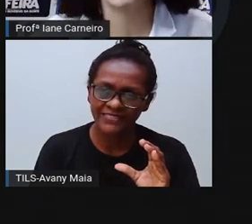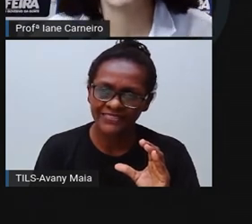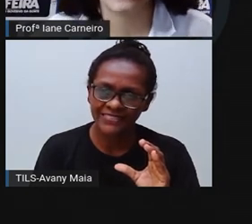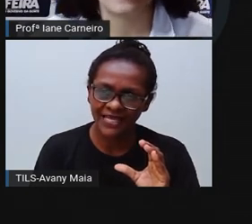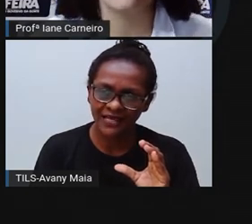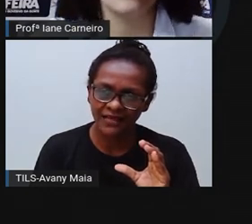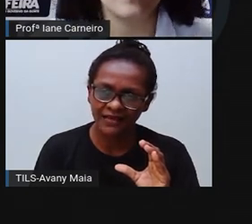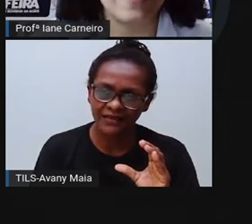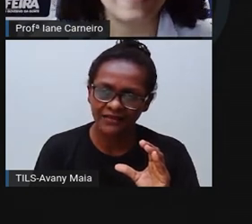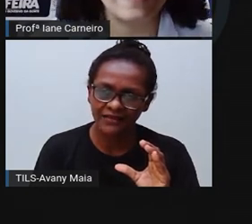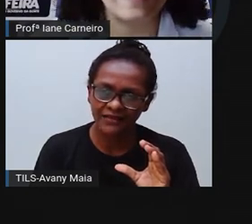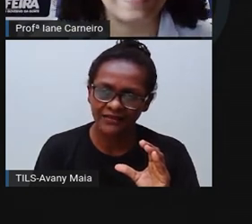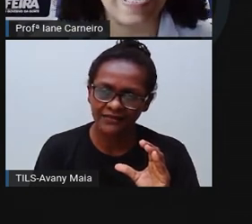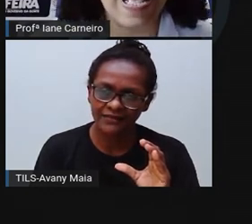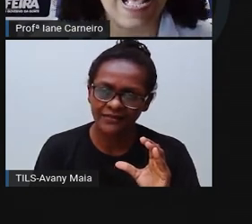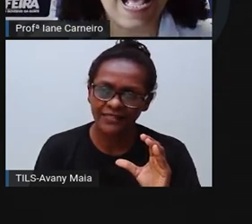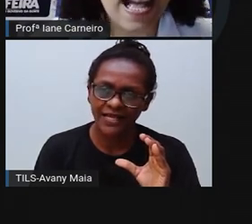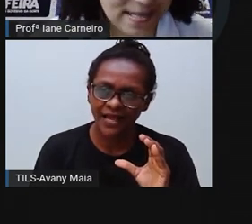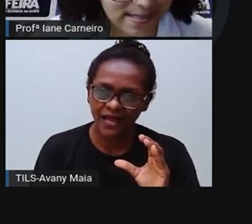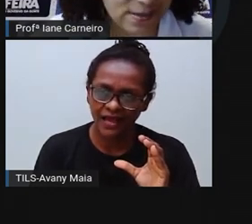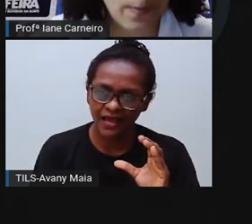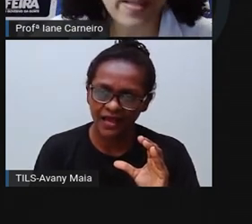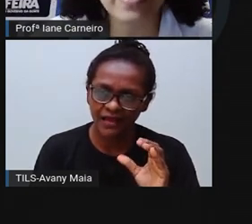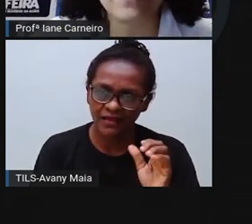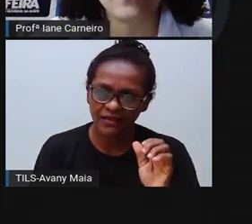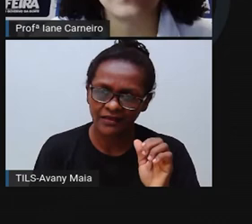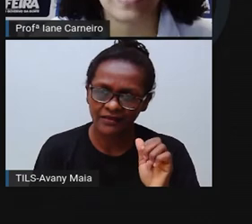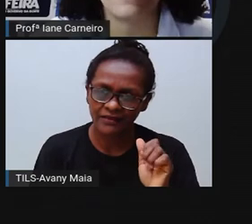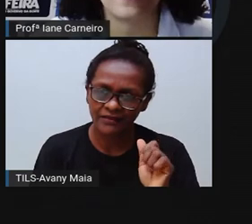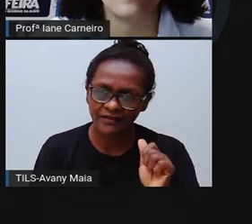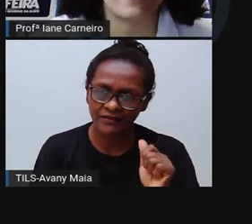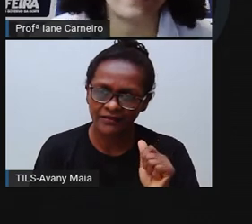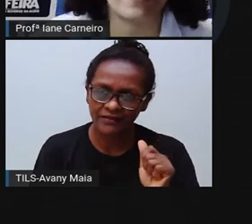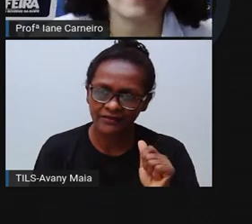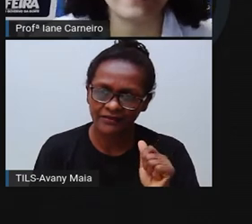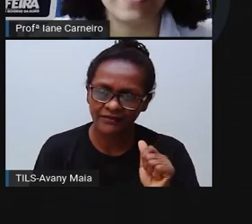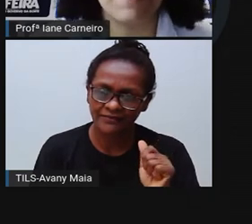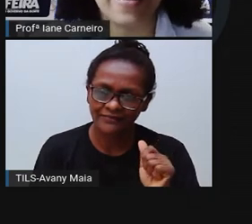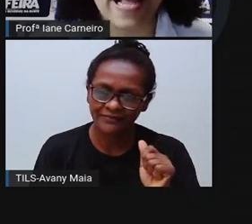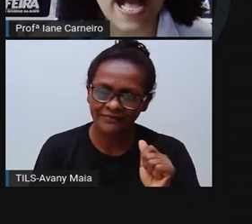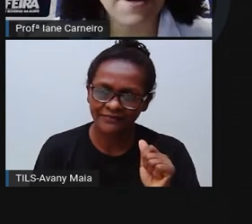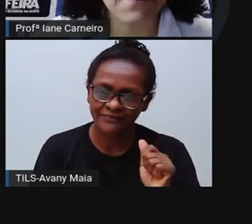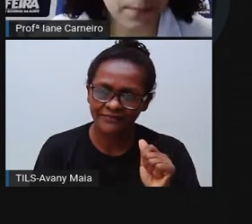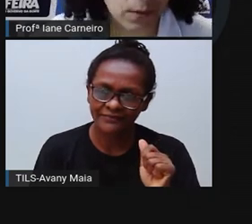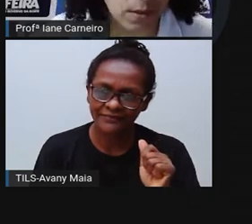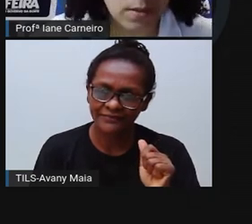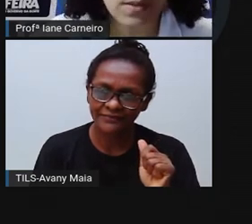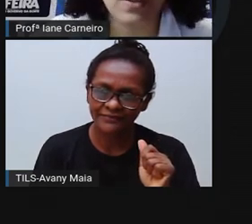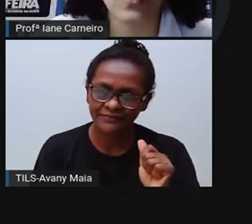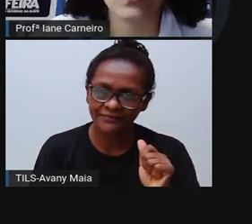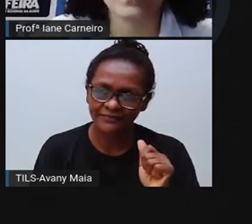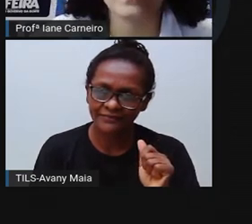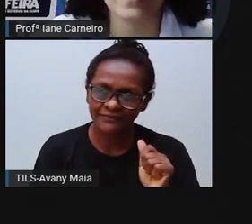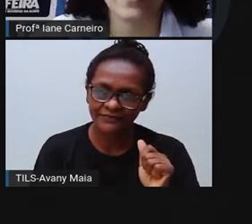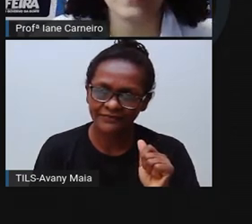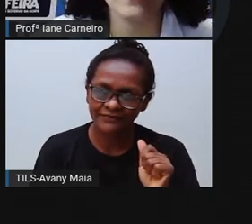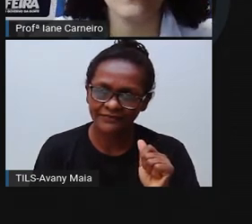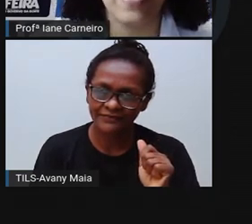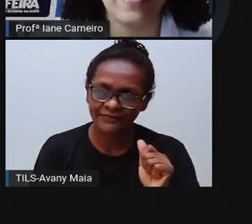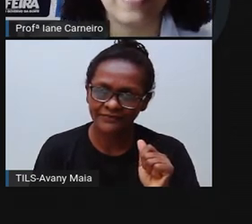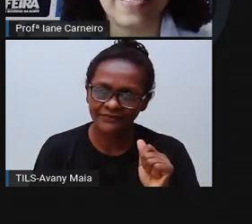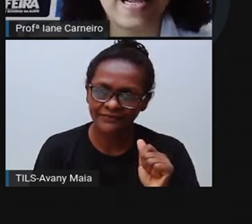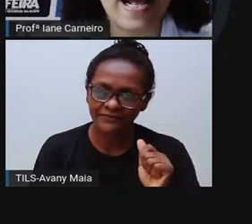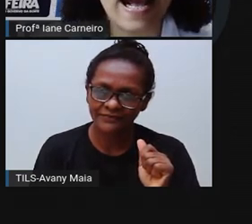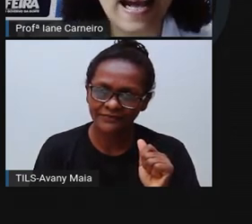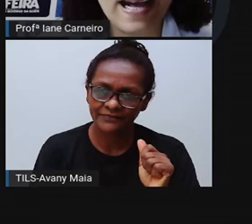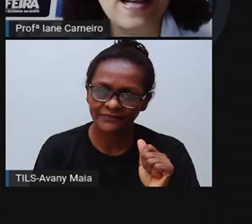Cabeça. Vamos lá? Cá. Como é eu escrevo a sílaba cá? Ó, o C e